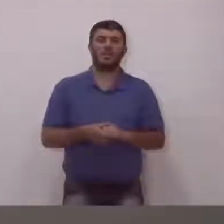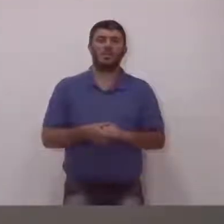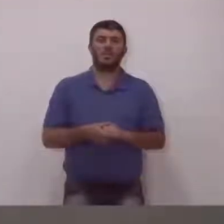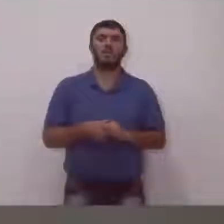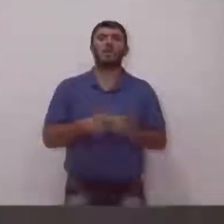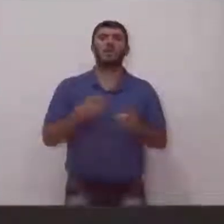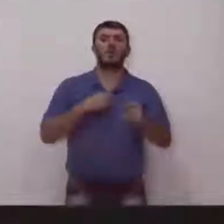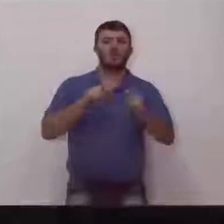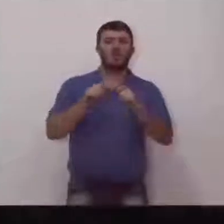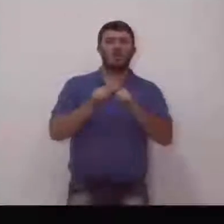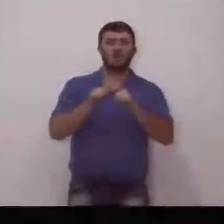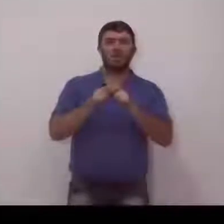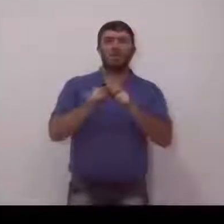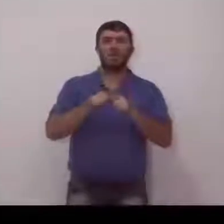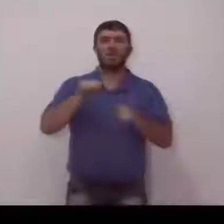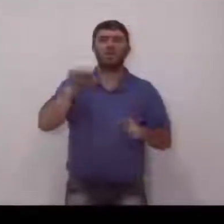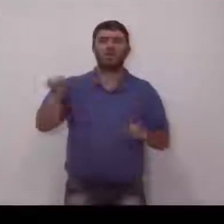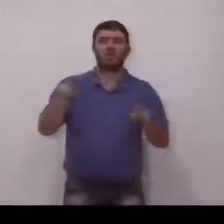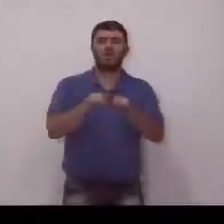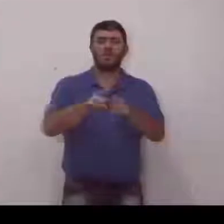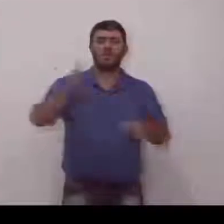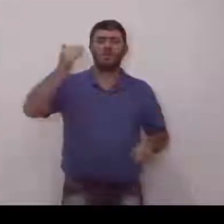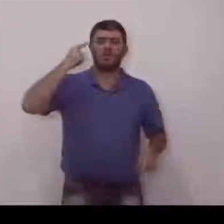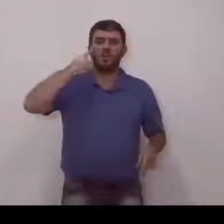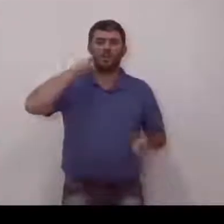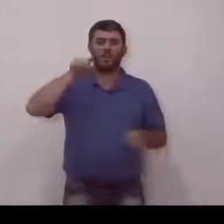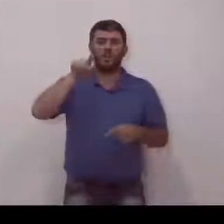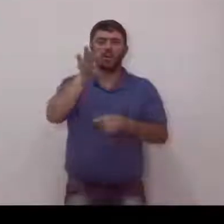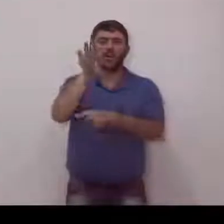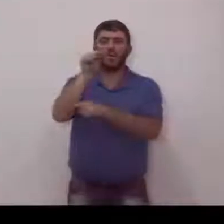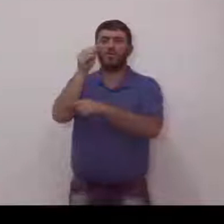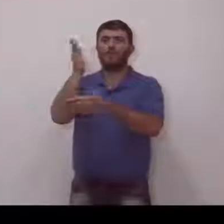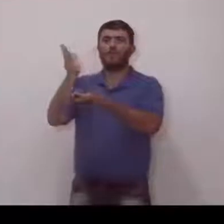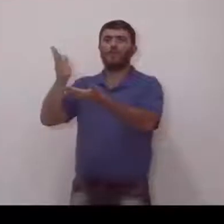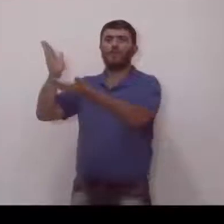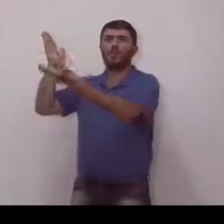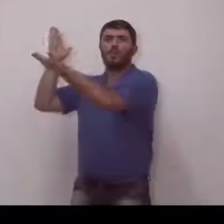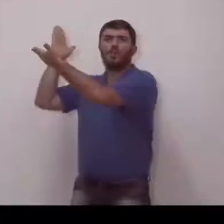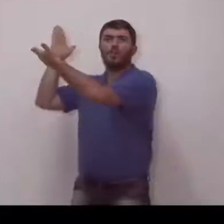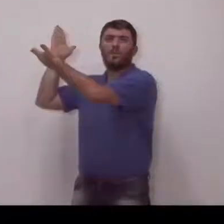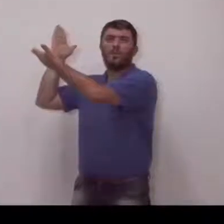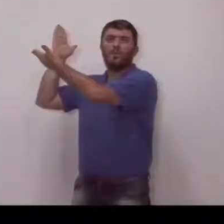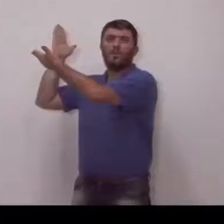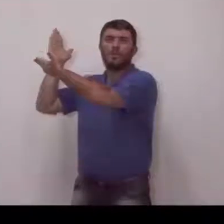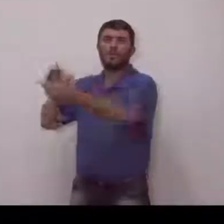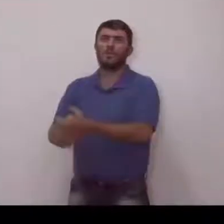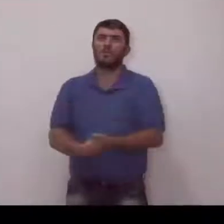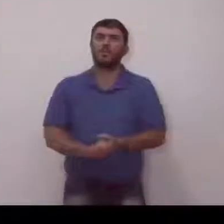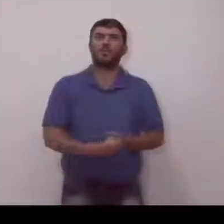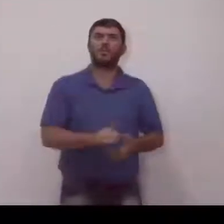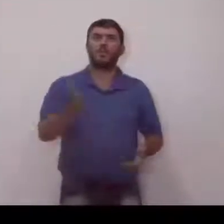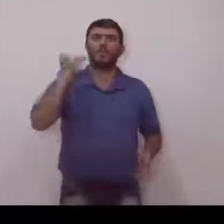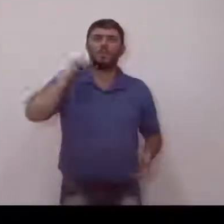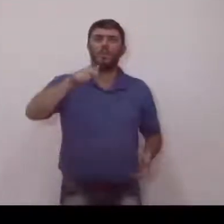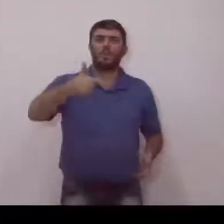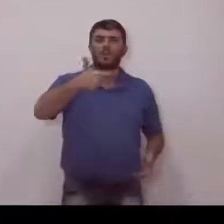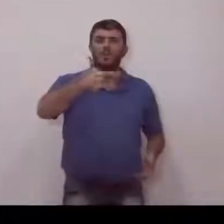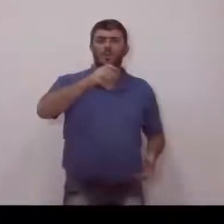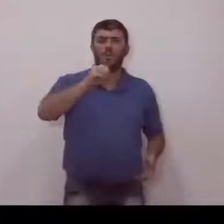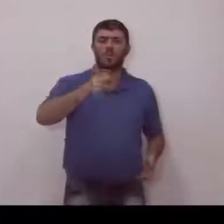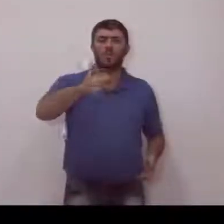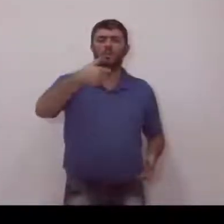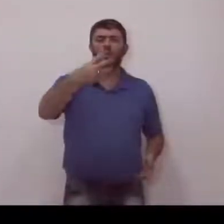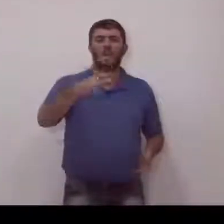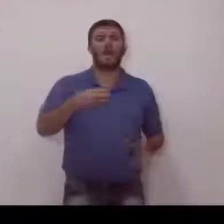essa indicação em 2013, no início de 2013 está aí também a indicação, e começou-se então um trabalho ao Executivo,